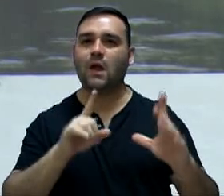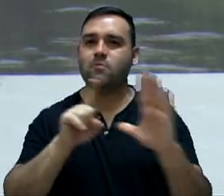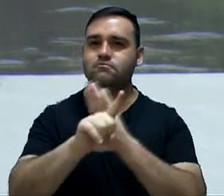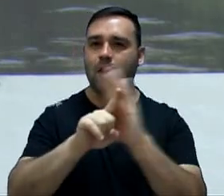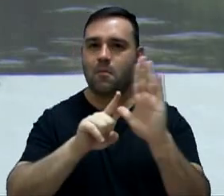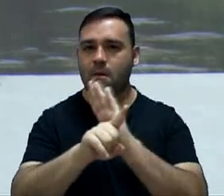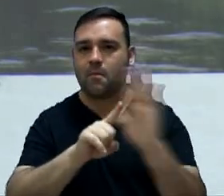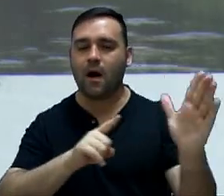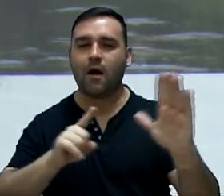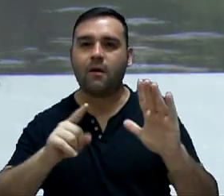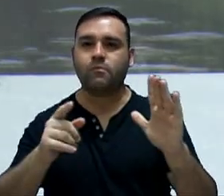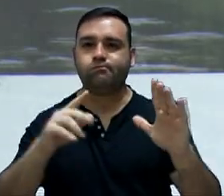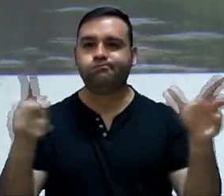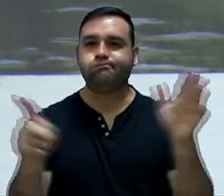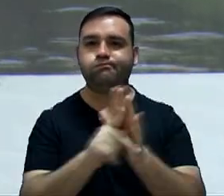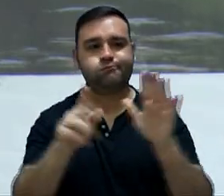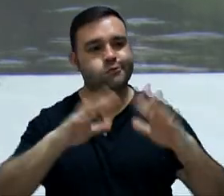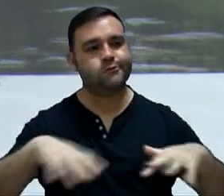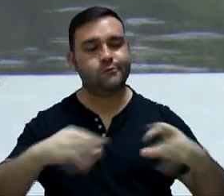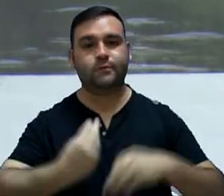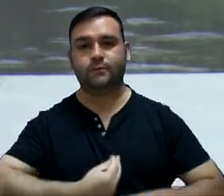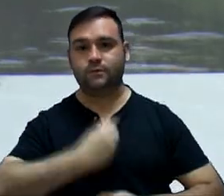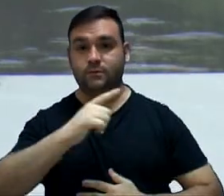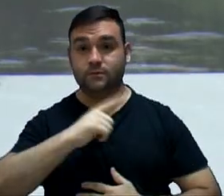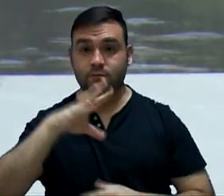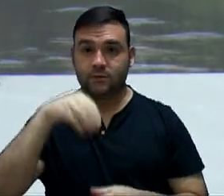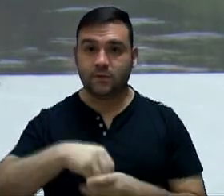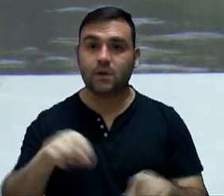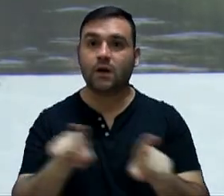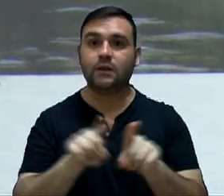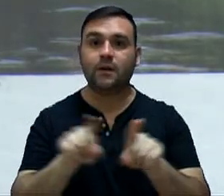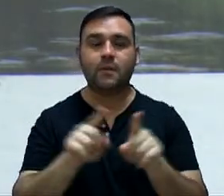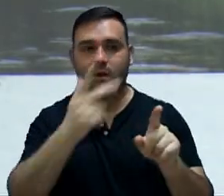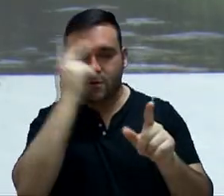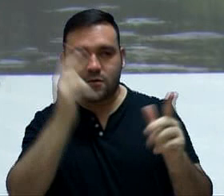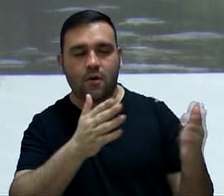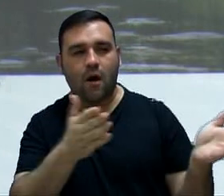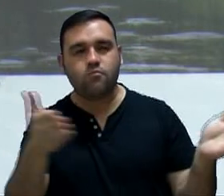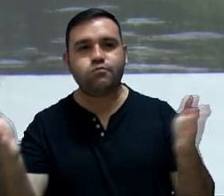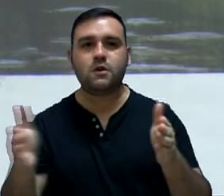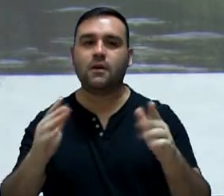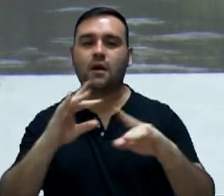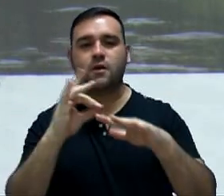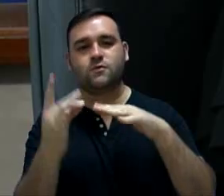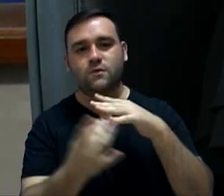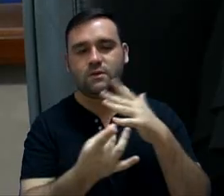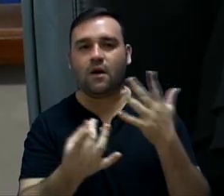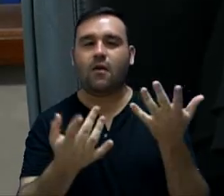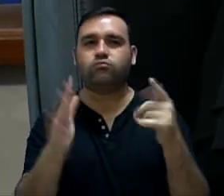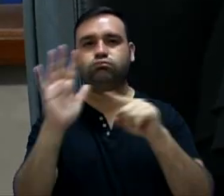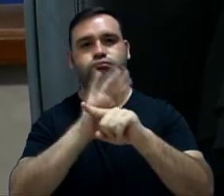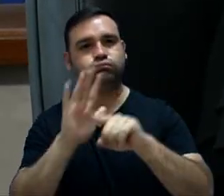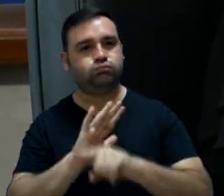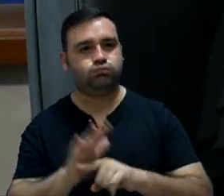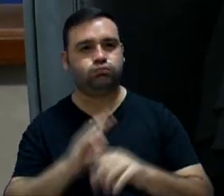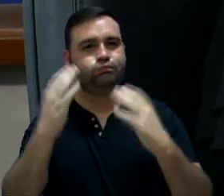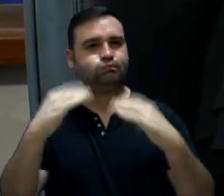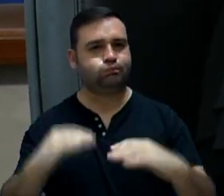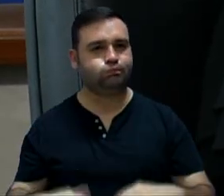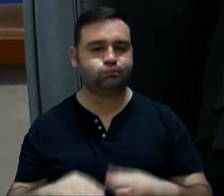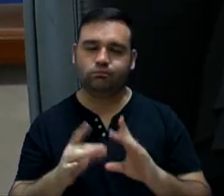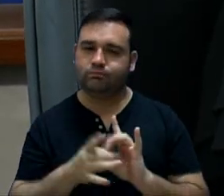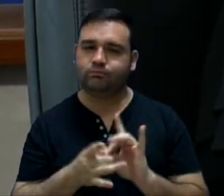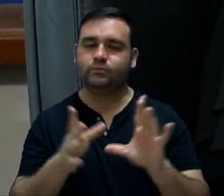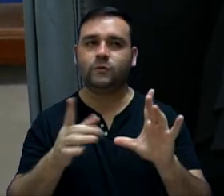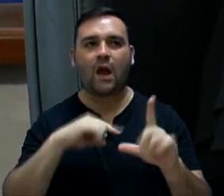questionamentos daqueles que estão presentes aqui e também os que nos acompanham pelas nossas redes sociais para qualquer